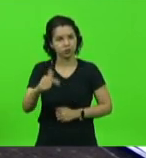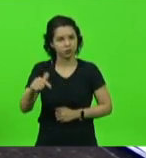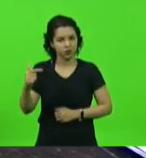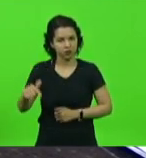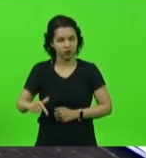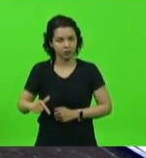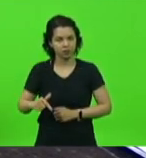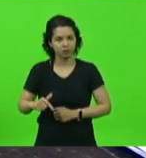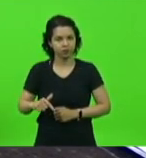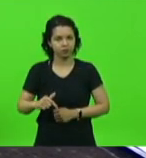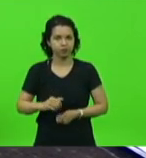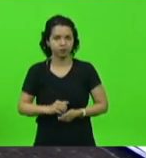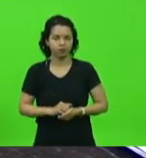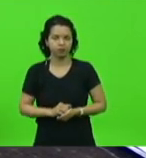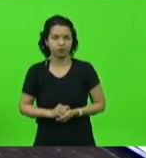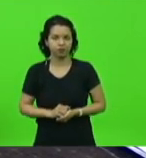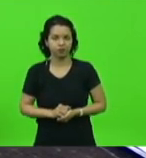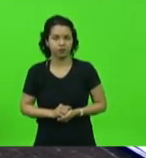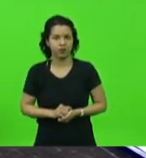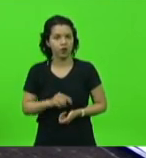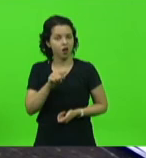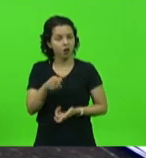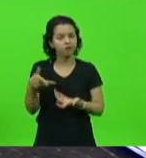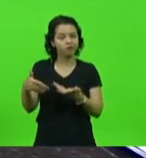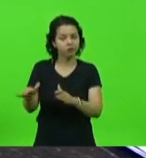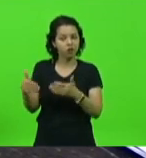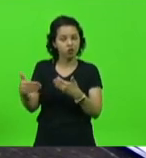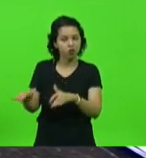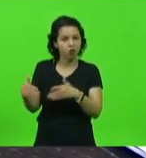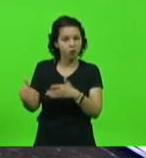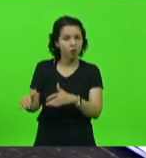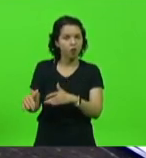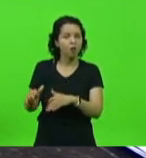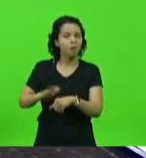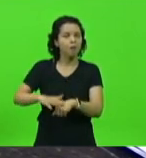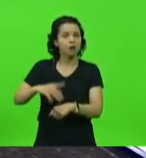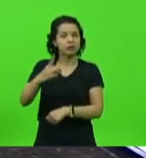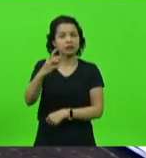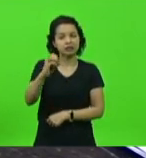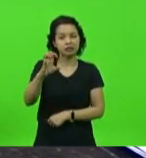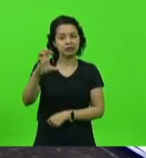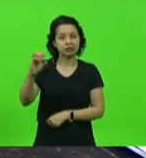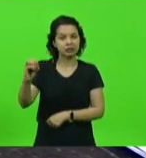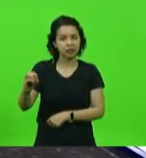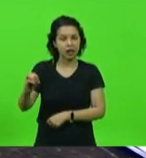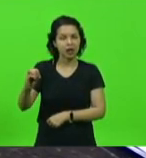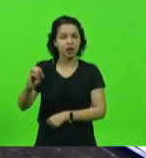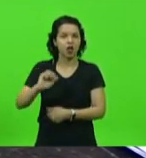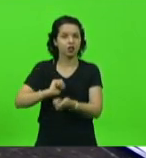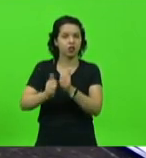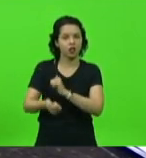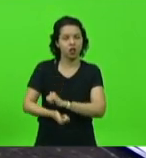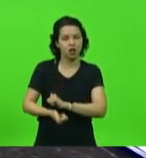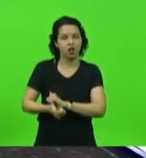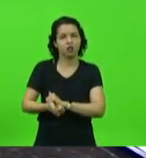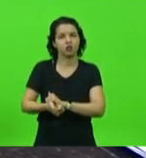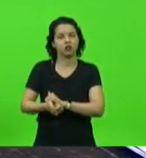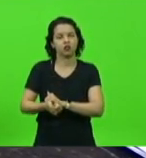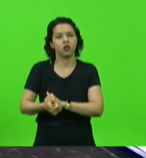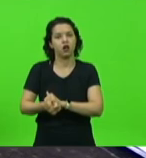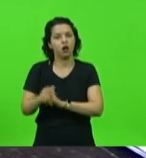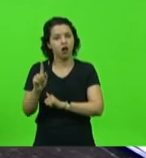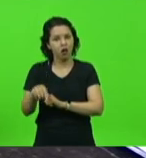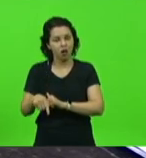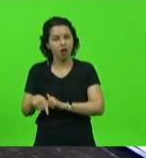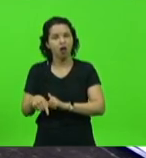pairou e deixaram na mão mais de 100 atletas paraolímpicos aqui em Santa Catarina. Mais